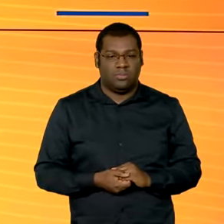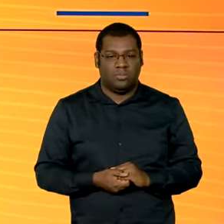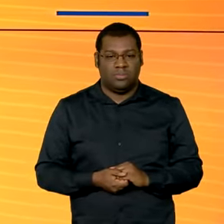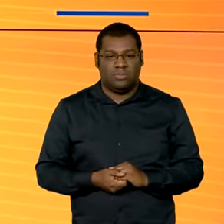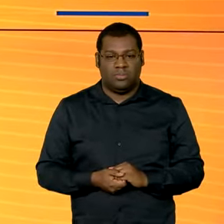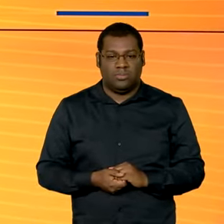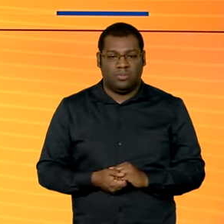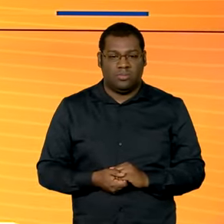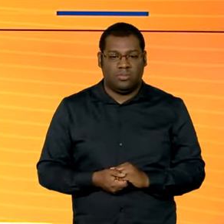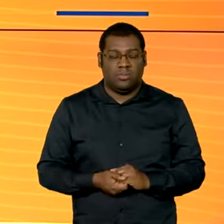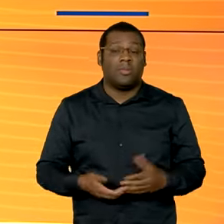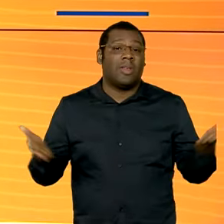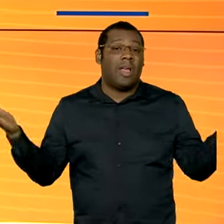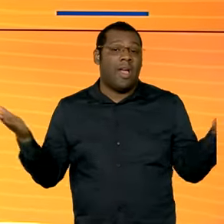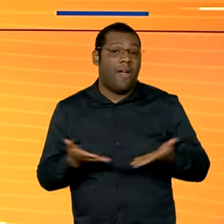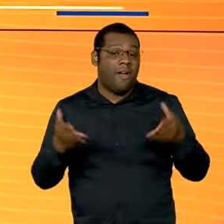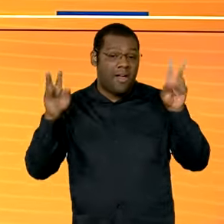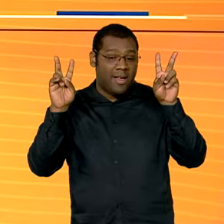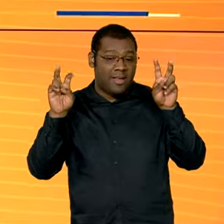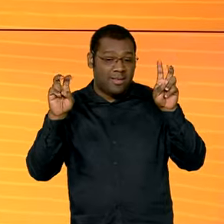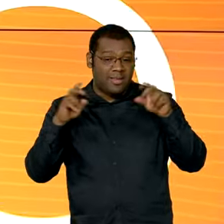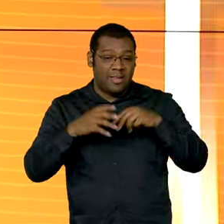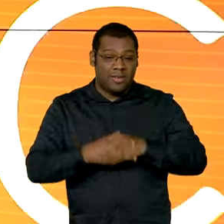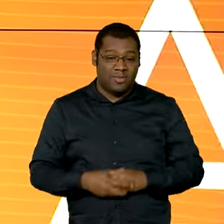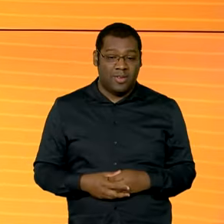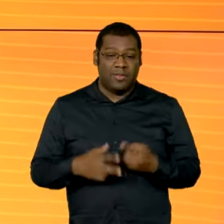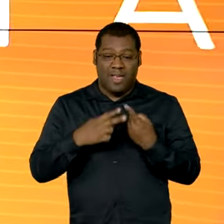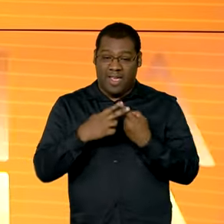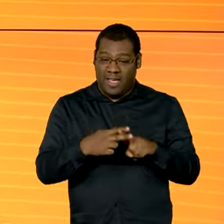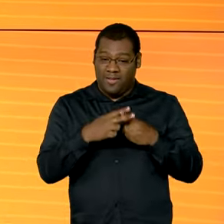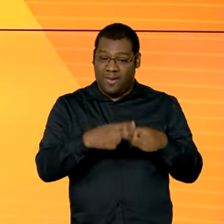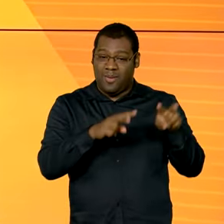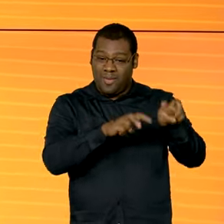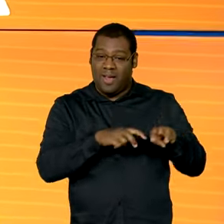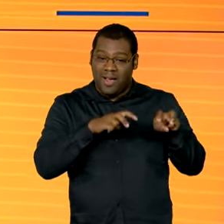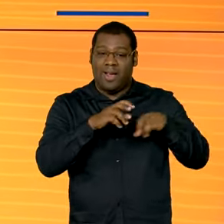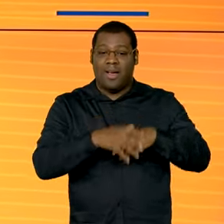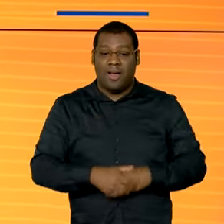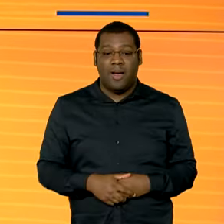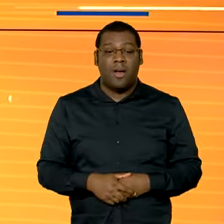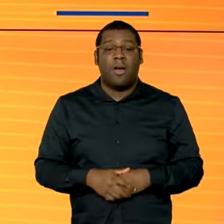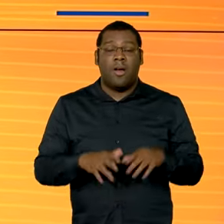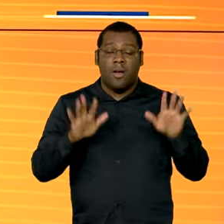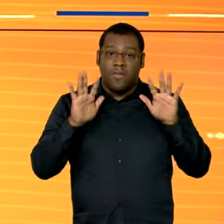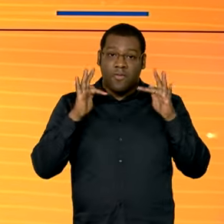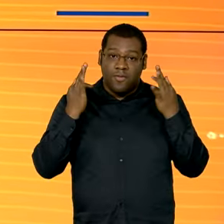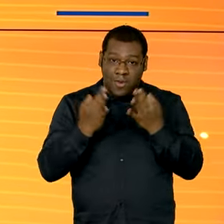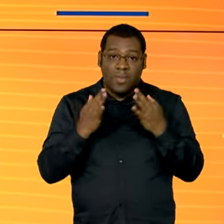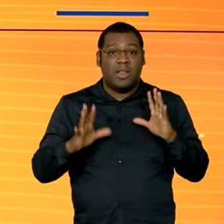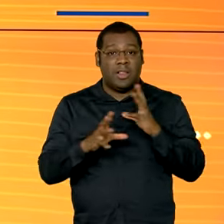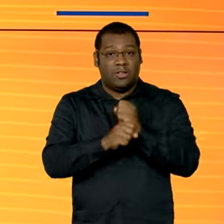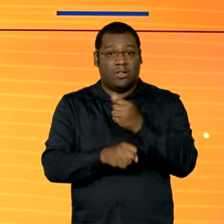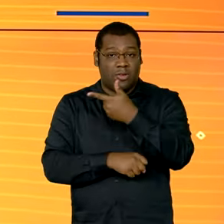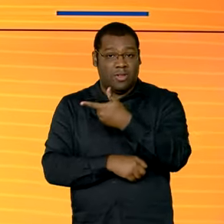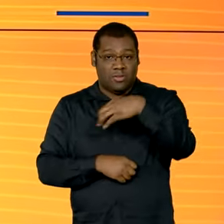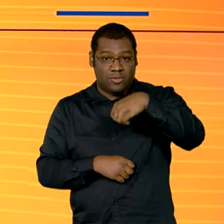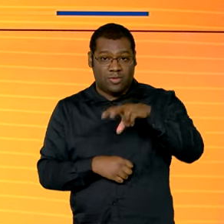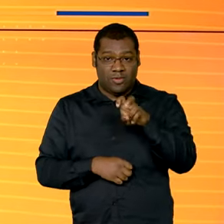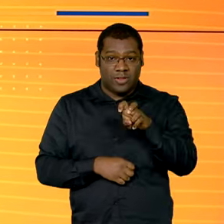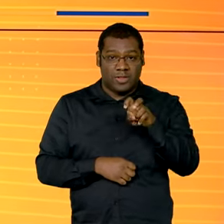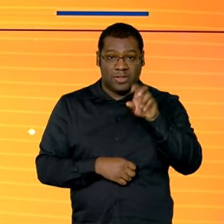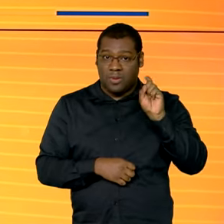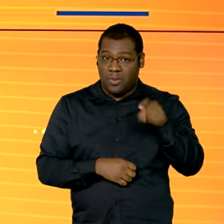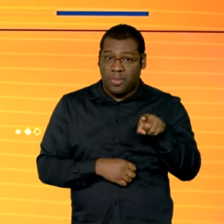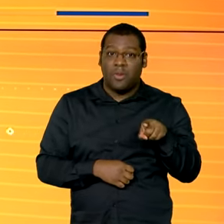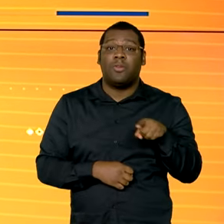Vamos falar agora sobre reforma agrária. 295 mil famílias vão ser assentadas até